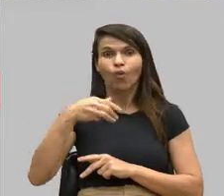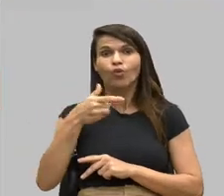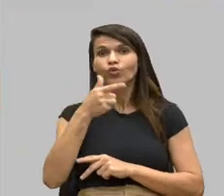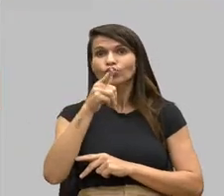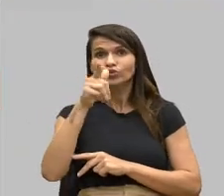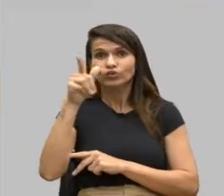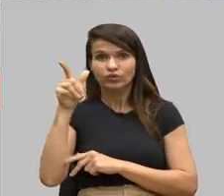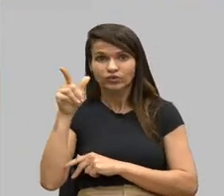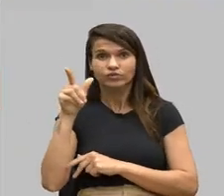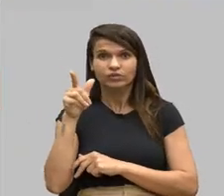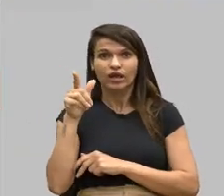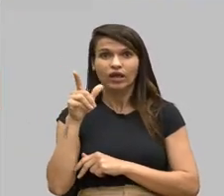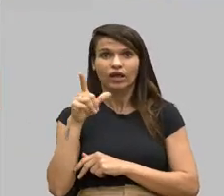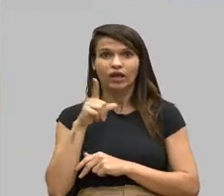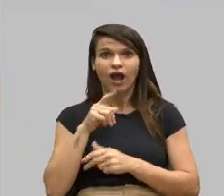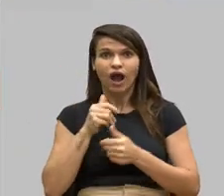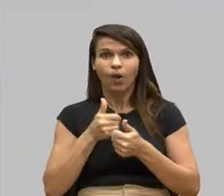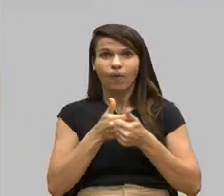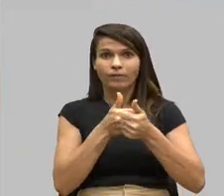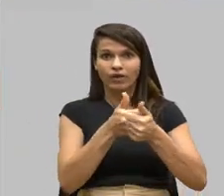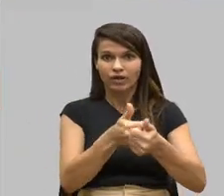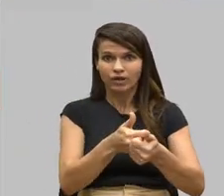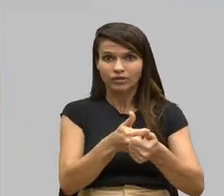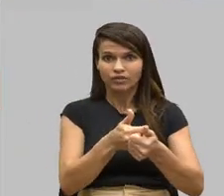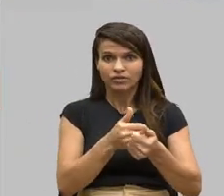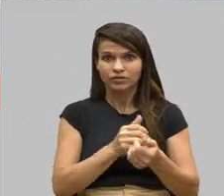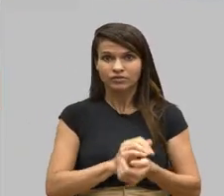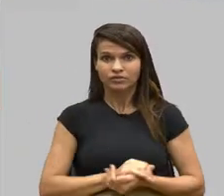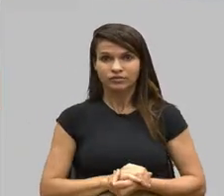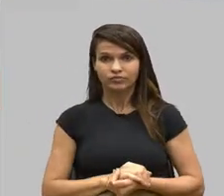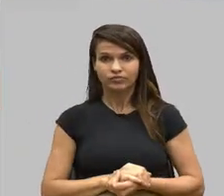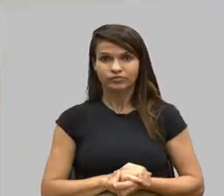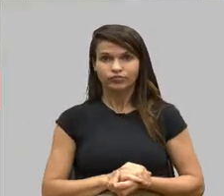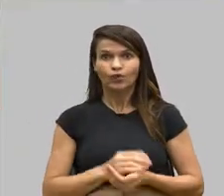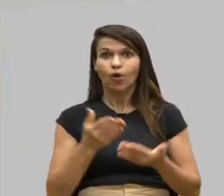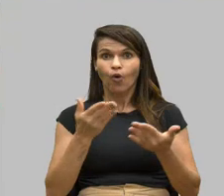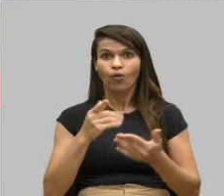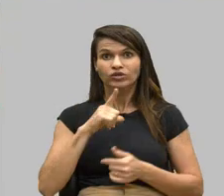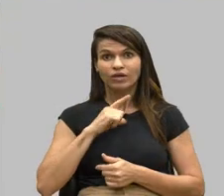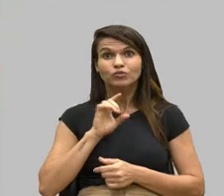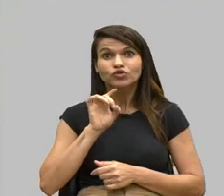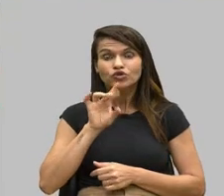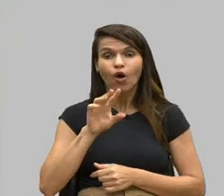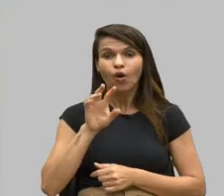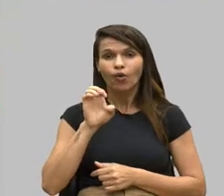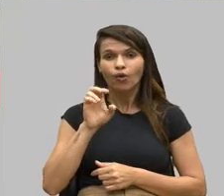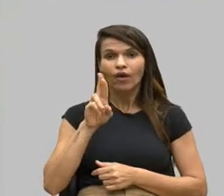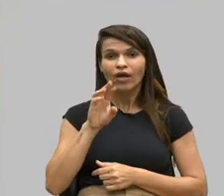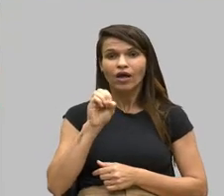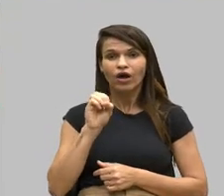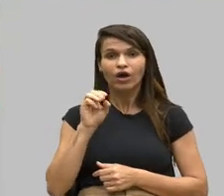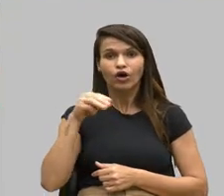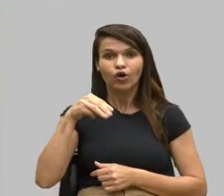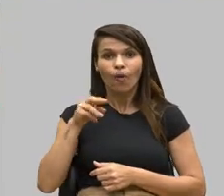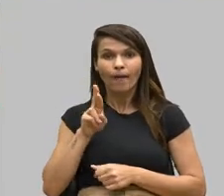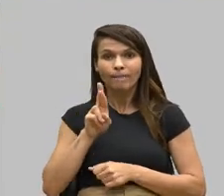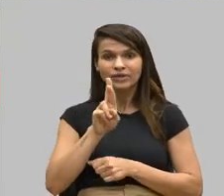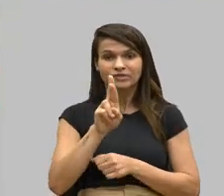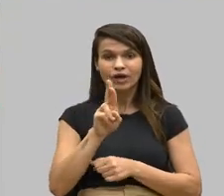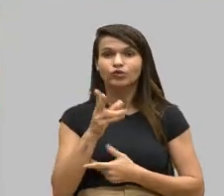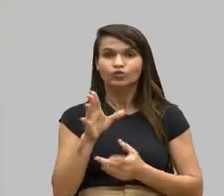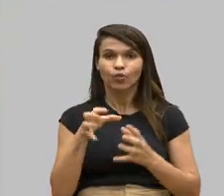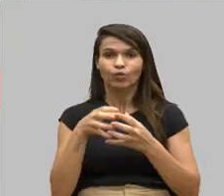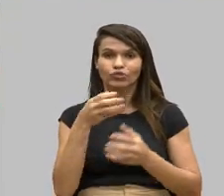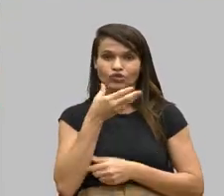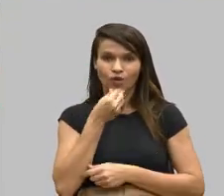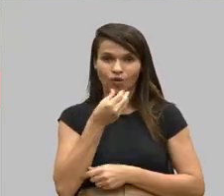acompanhantes, não tem outro paciente. Hoje só temos o Heron representando os homens do Heron. E